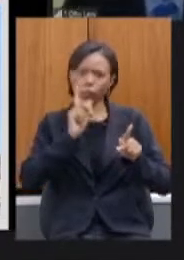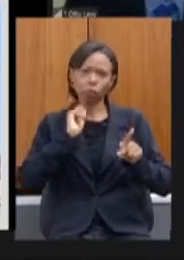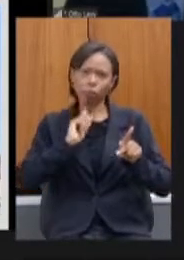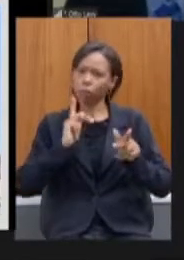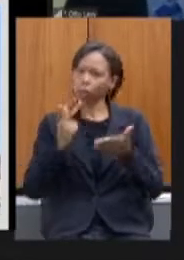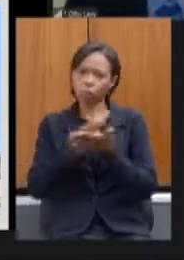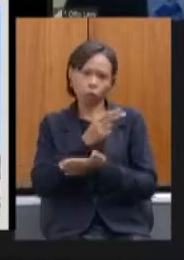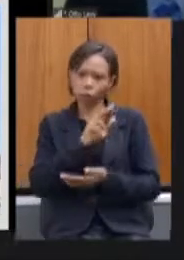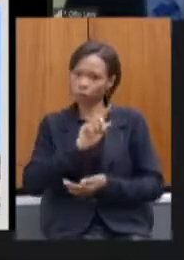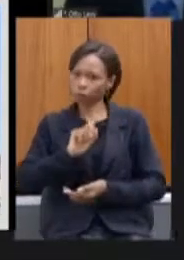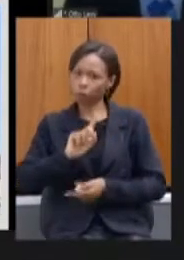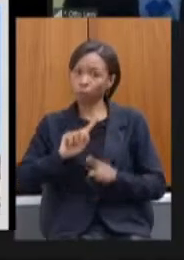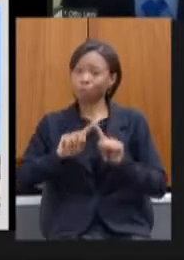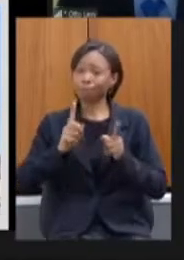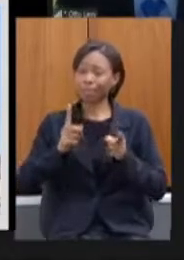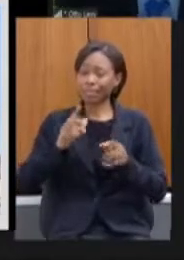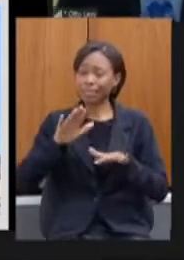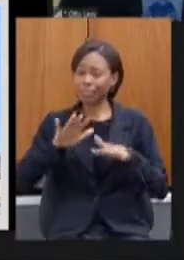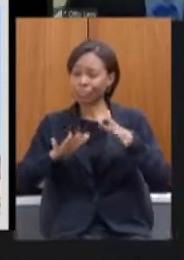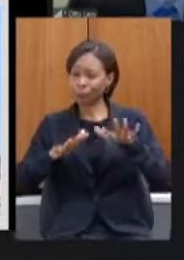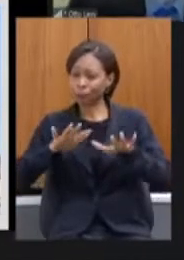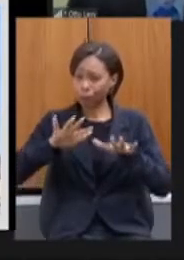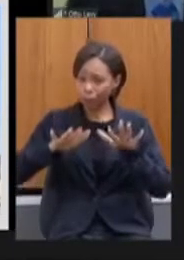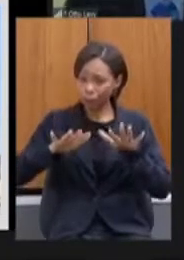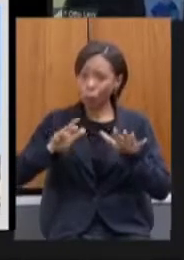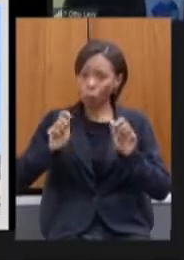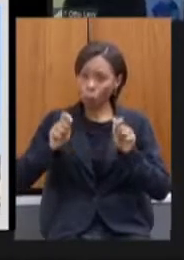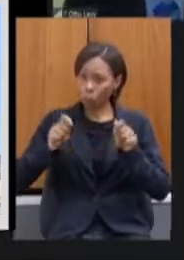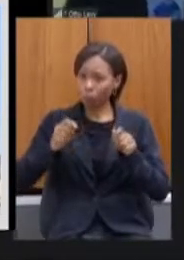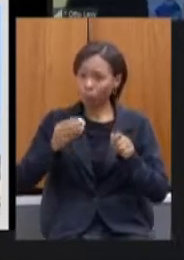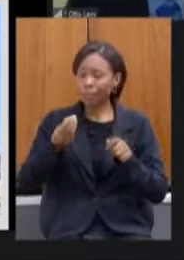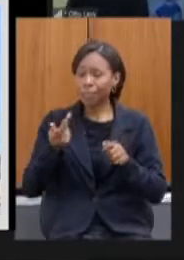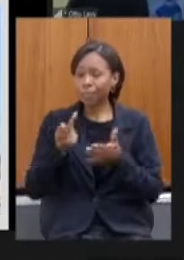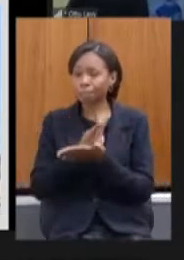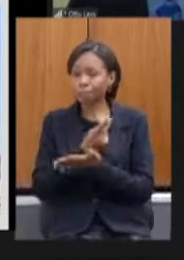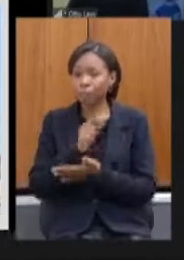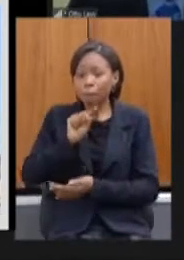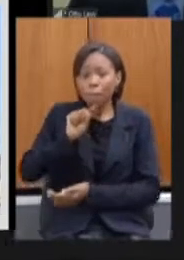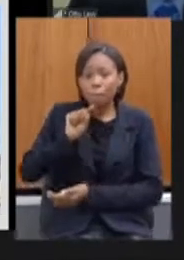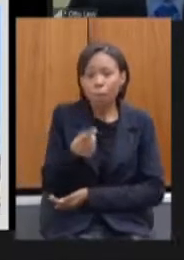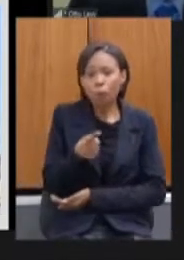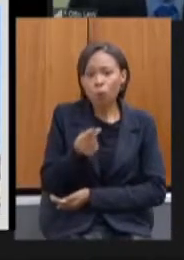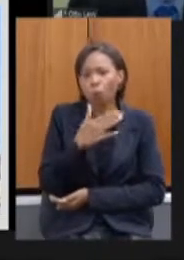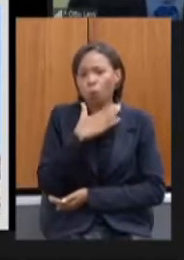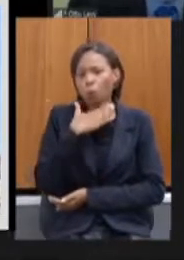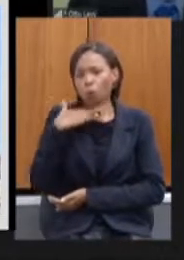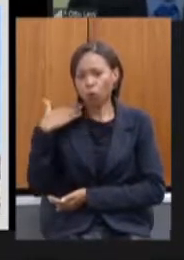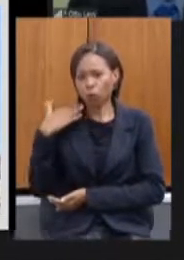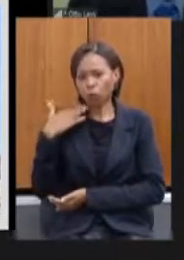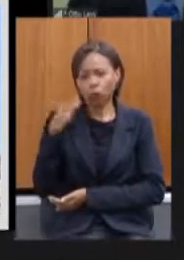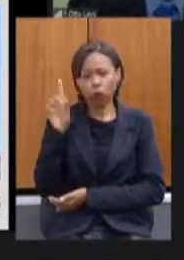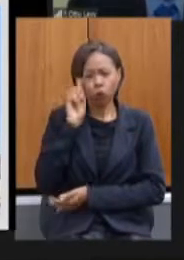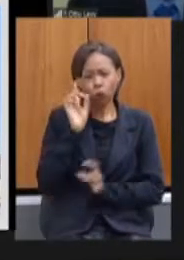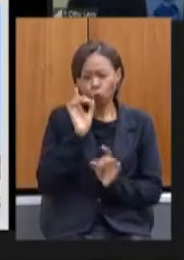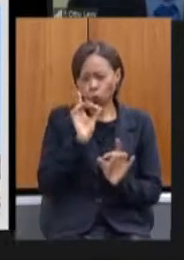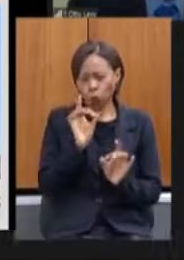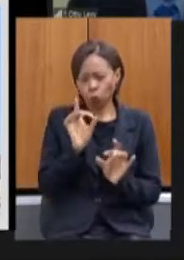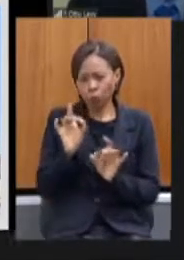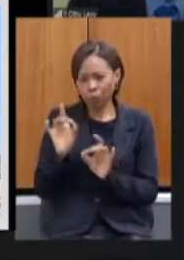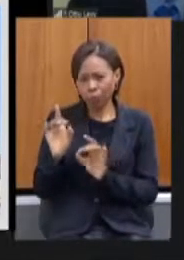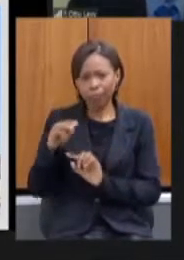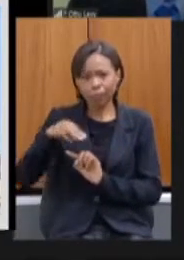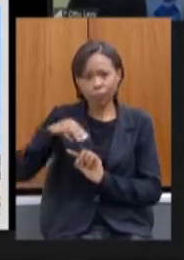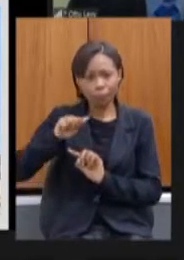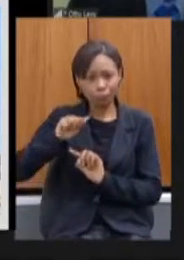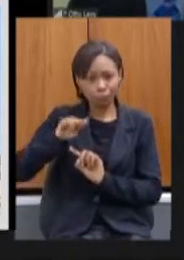previsões de até mil mortes por dia no mês de maio todas as decisões relativas ao hospital